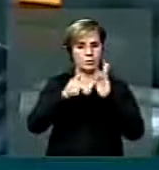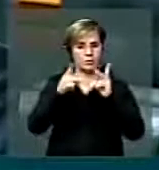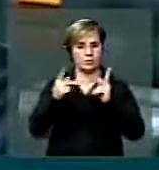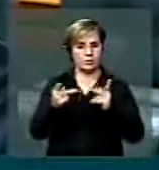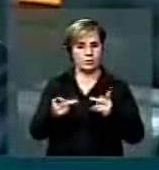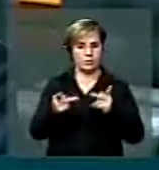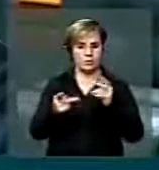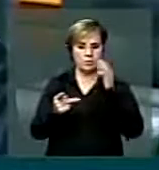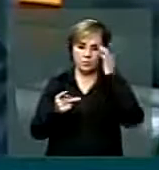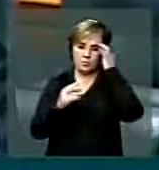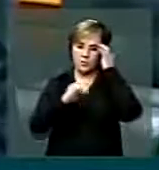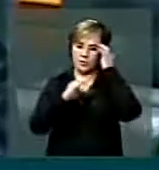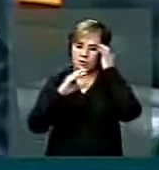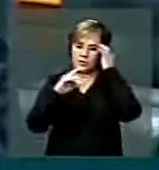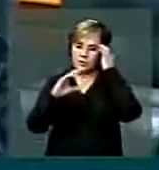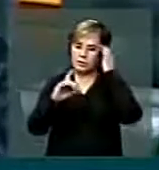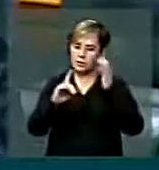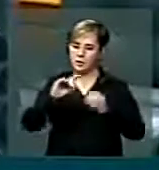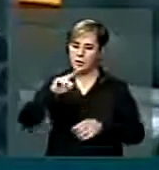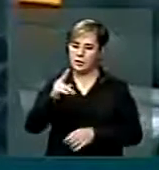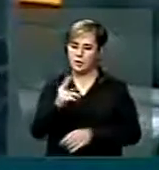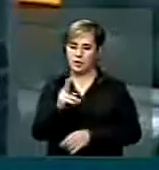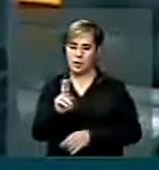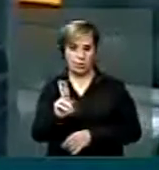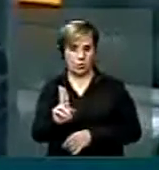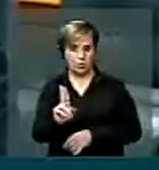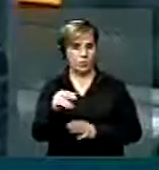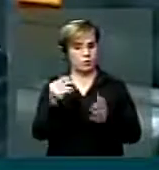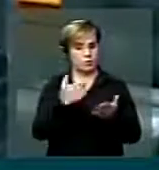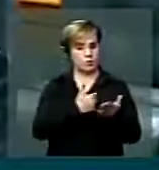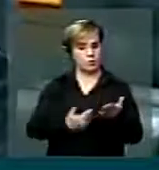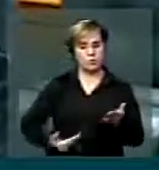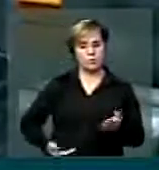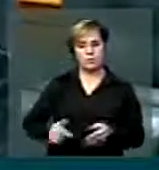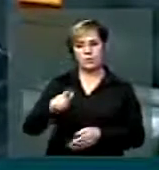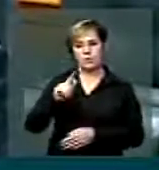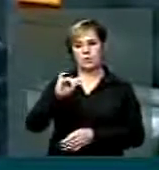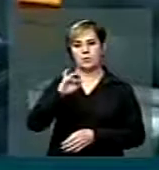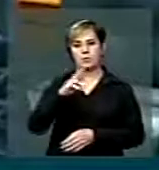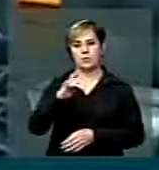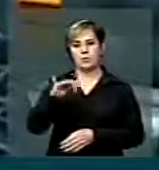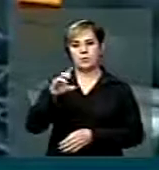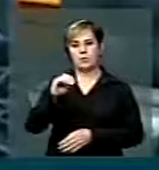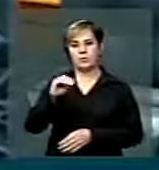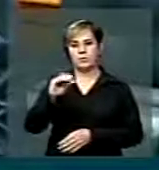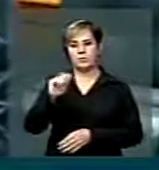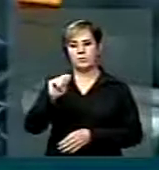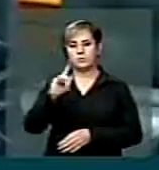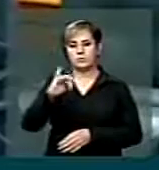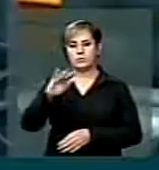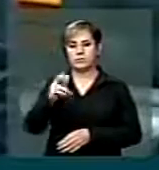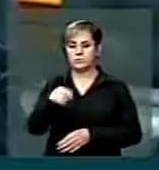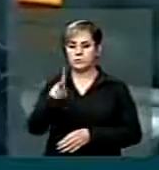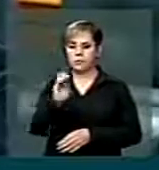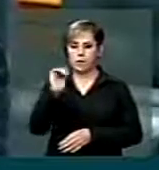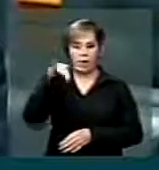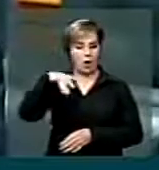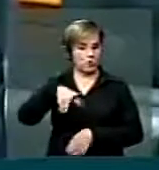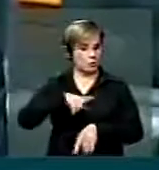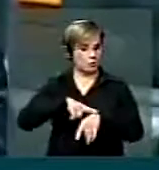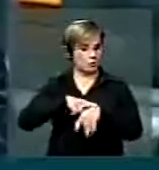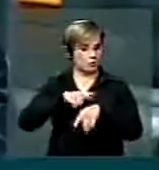CDHU. E o governador Geraldo Alckmin, na ocasião, comprometeu-se,